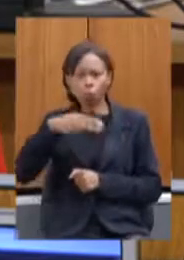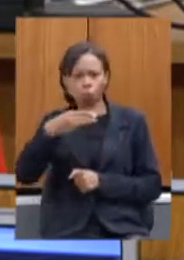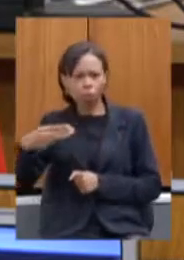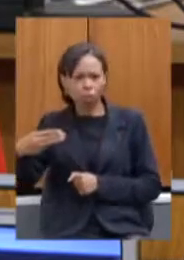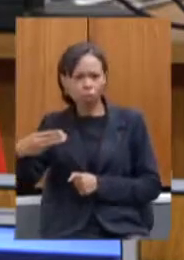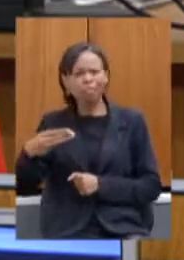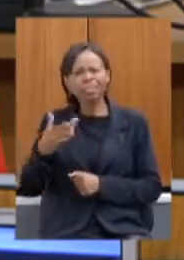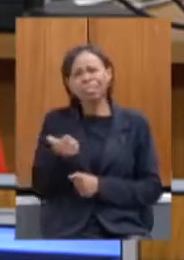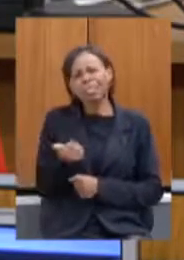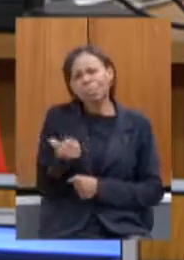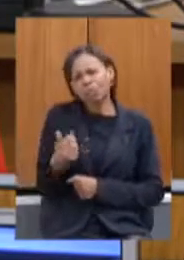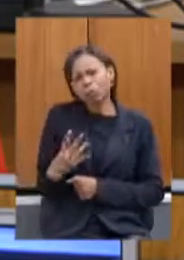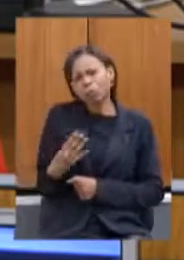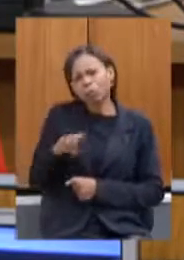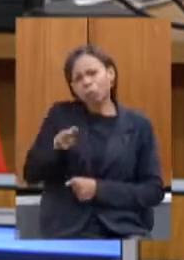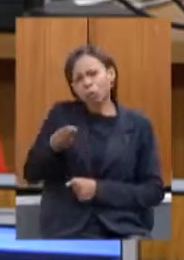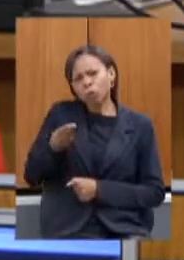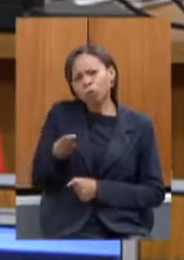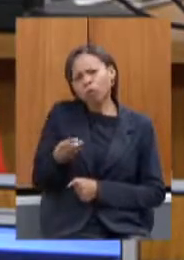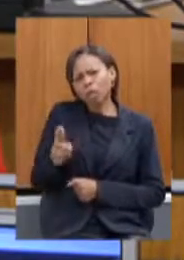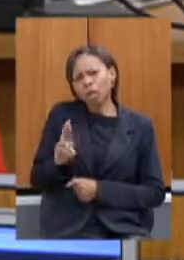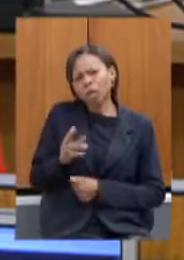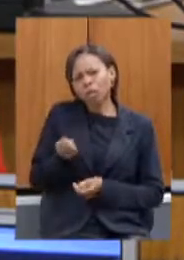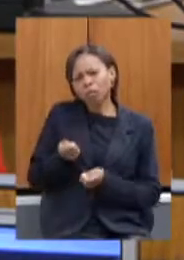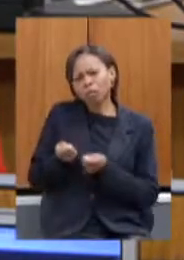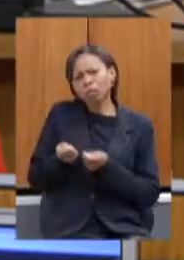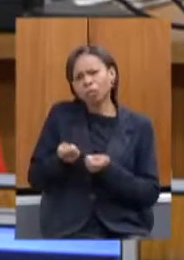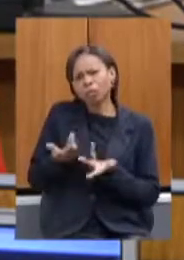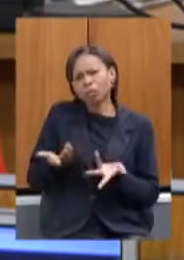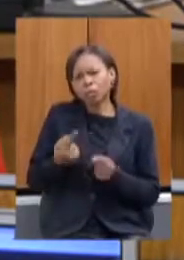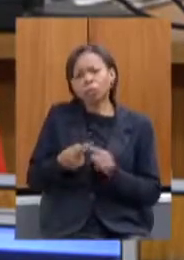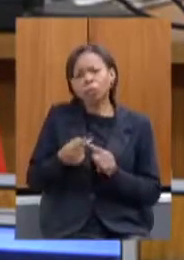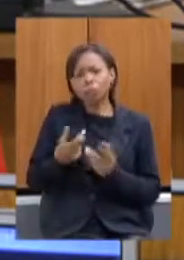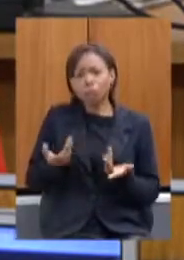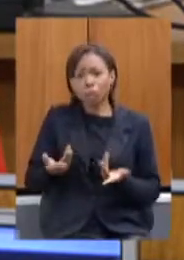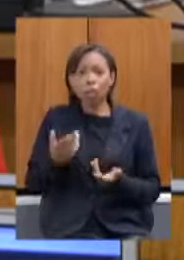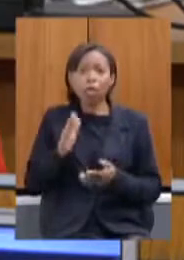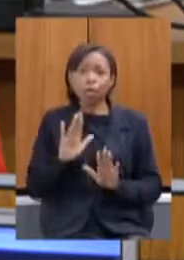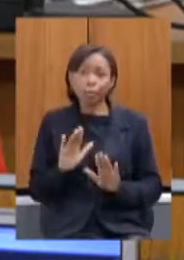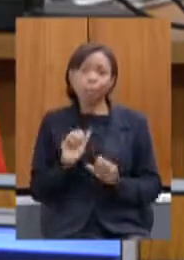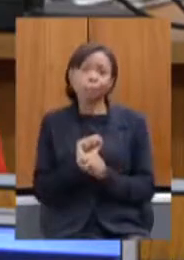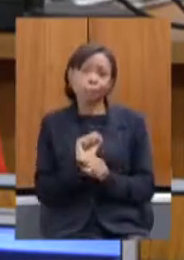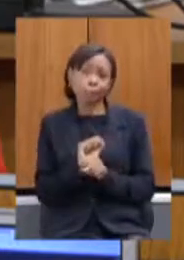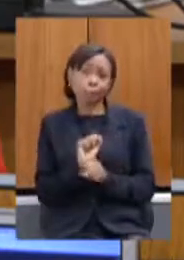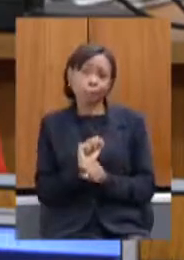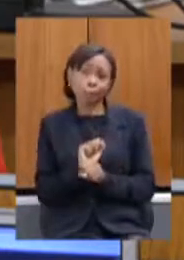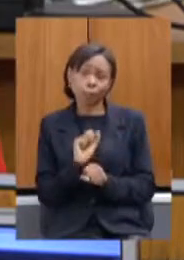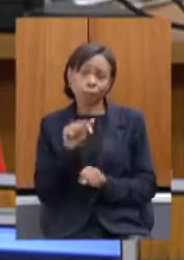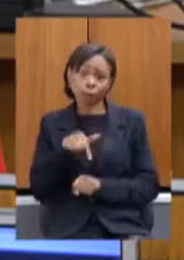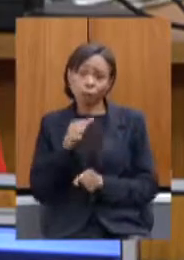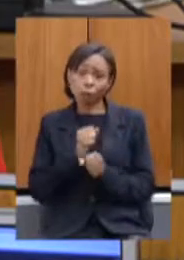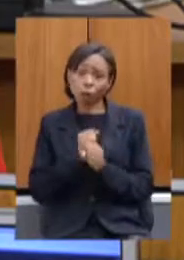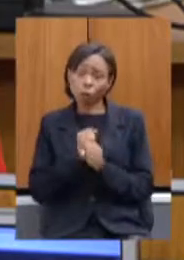engano de 14 milhões de reais nós esperávamos que no ano de uma pandemia instituições que realizam pesquisas